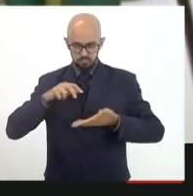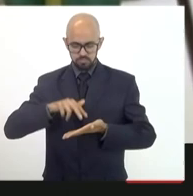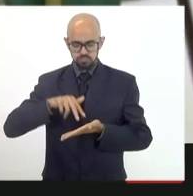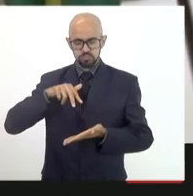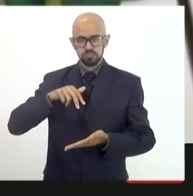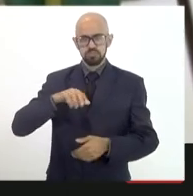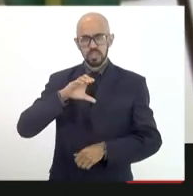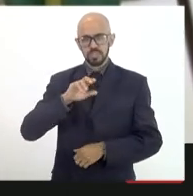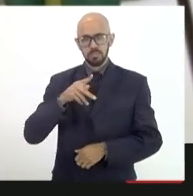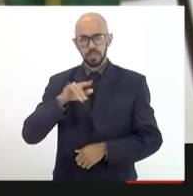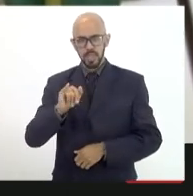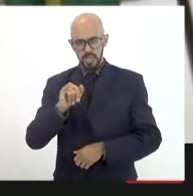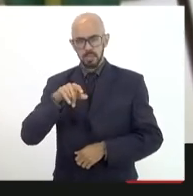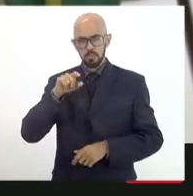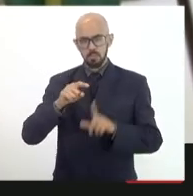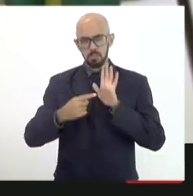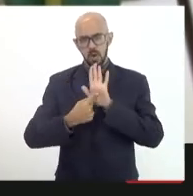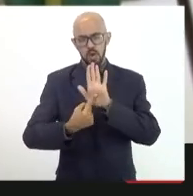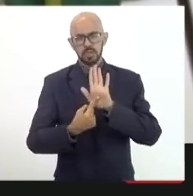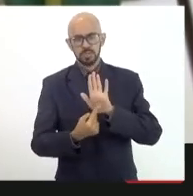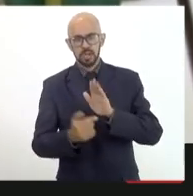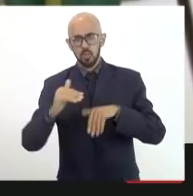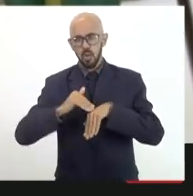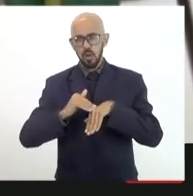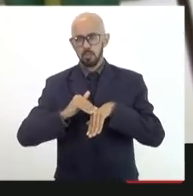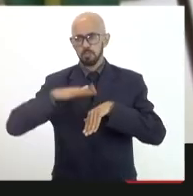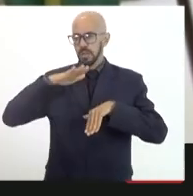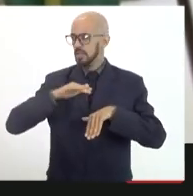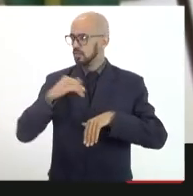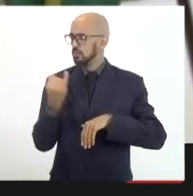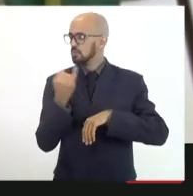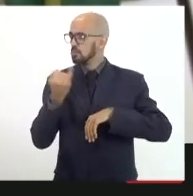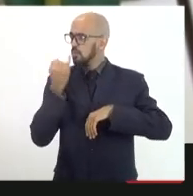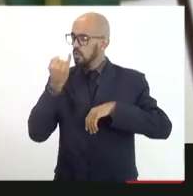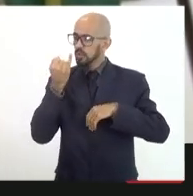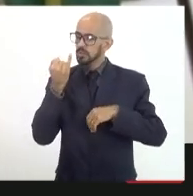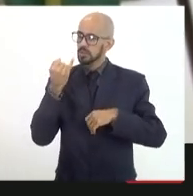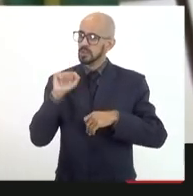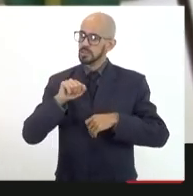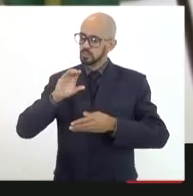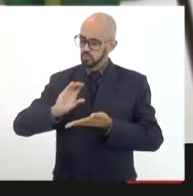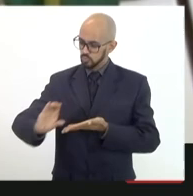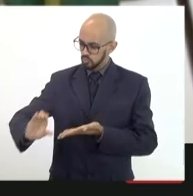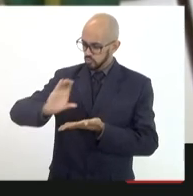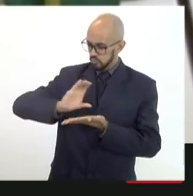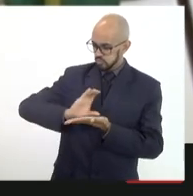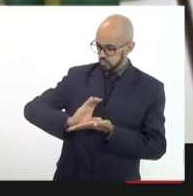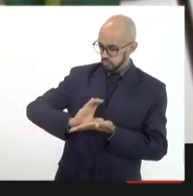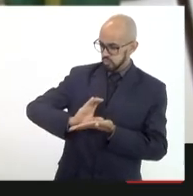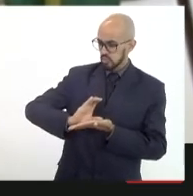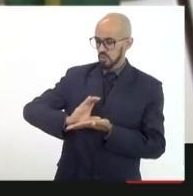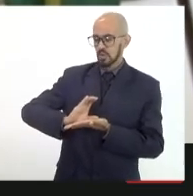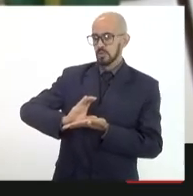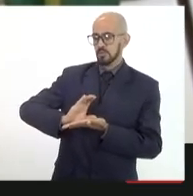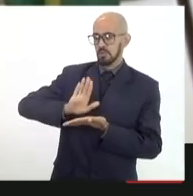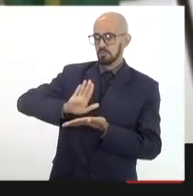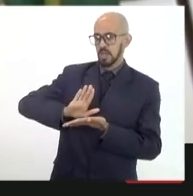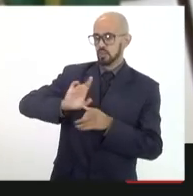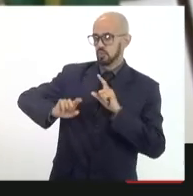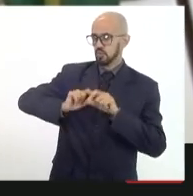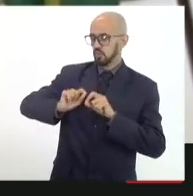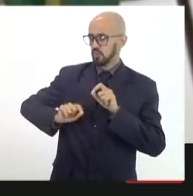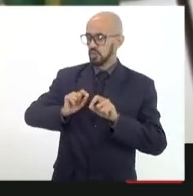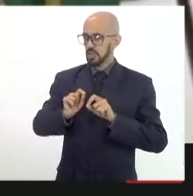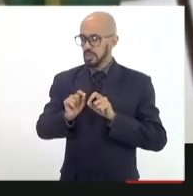sinaliza já um aumento muito significativo das receitas mas nós não podemos esquecer que tem uma espada de